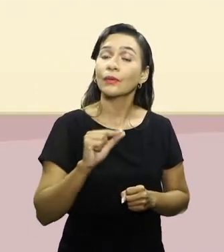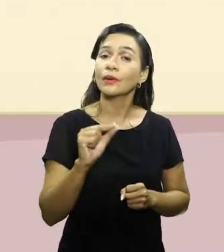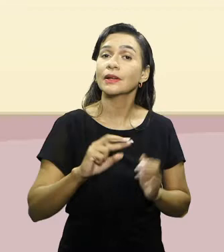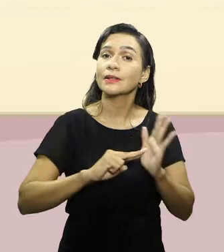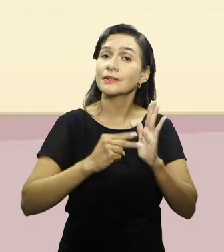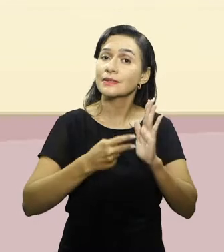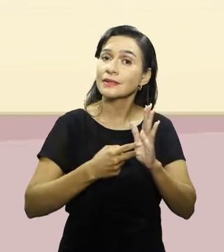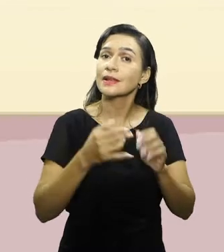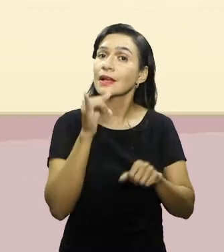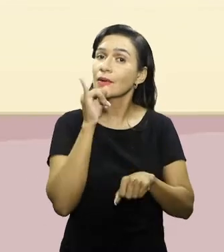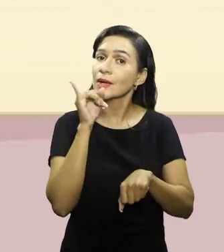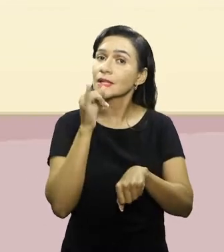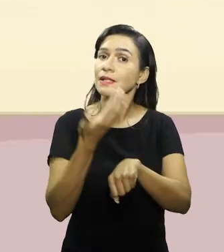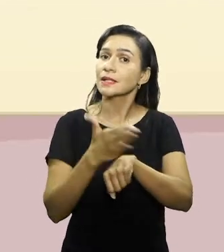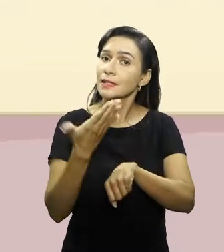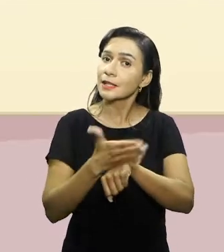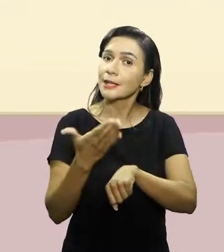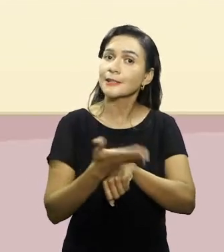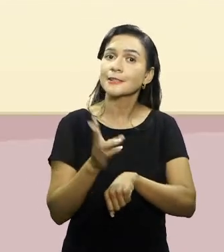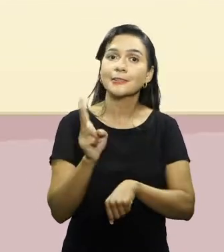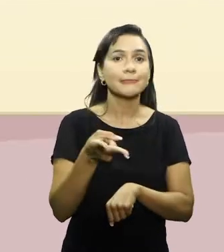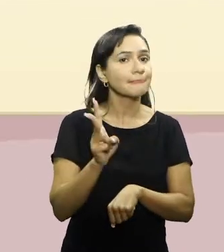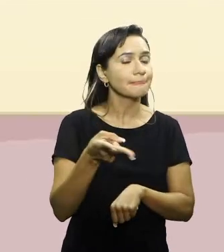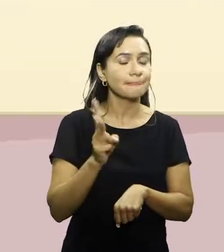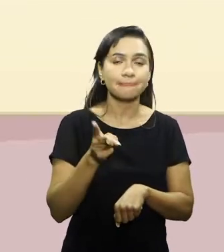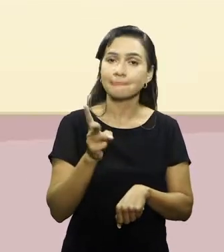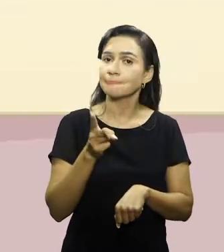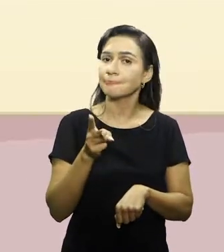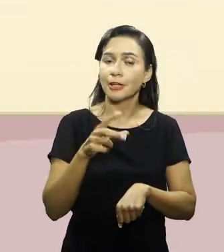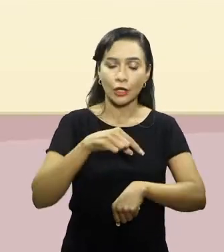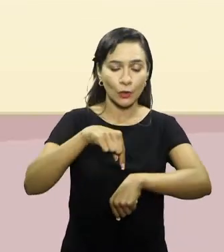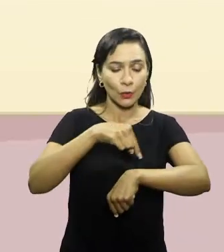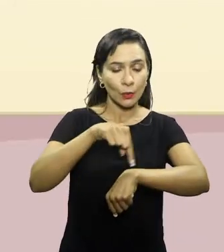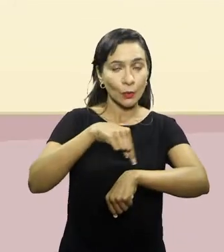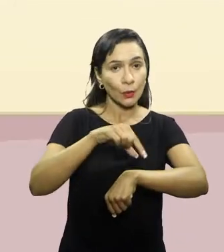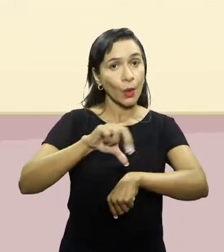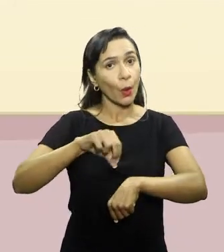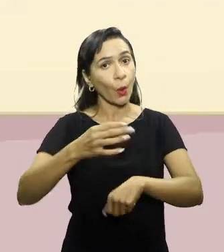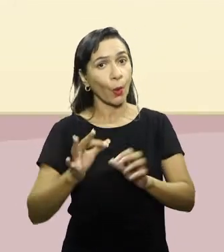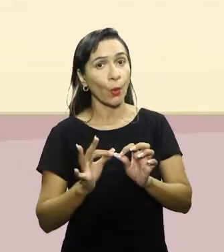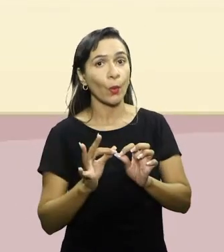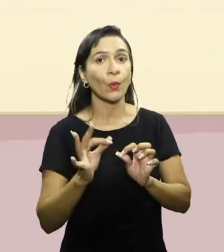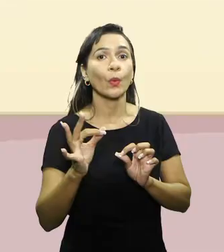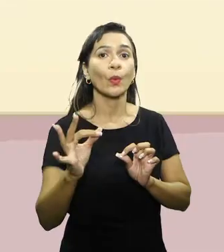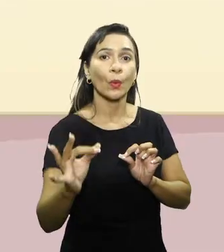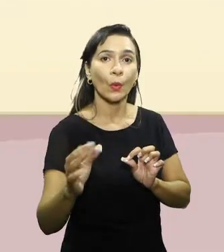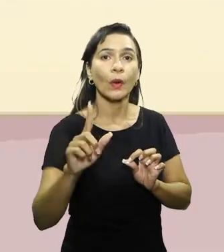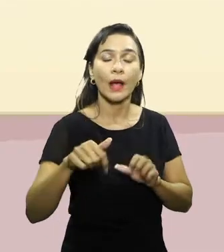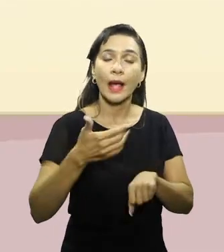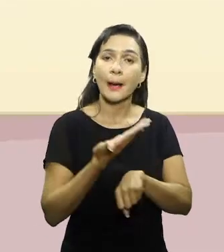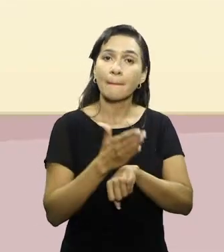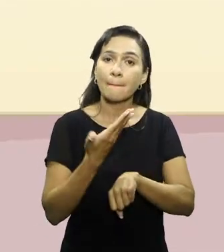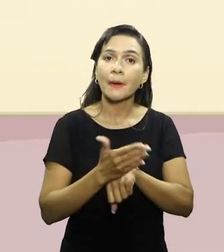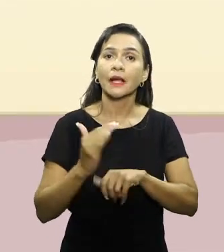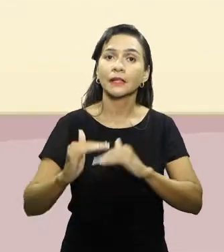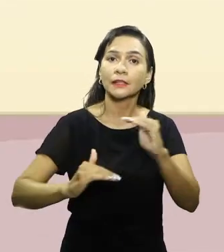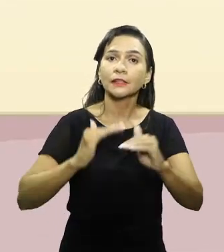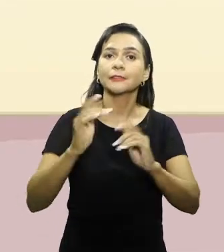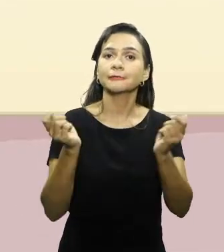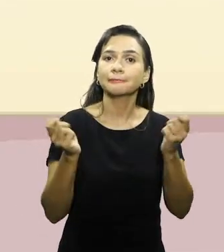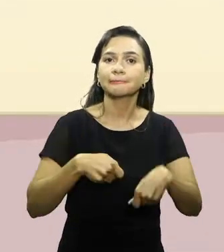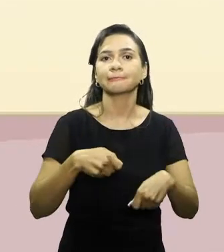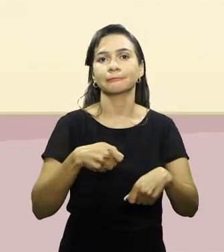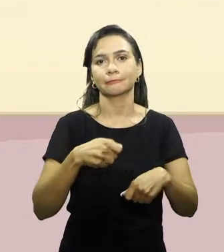exemplo que atividades constantes de longo período de tempo ou de distância são atividades que desenvolvem essa capacidade